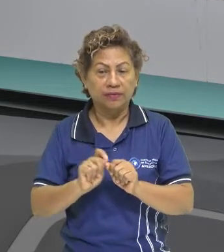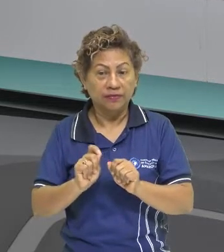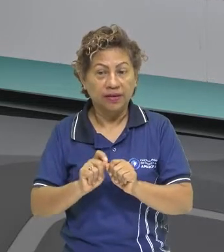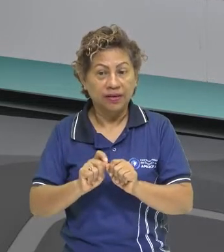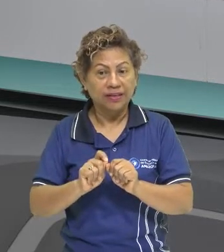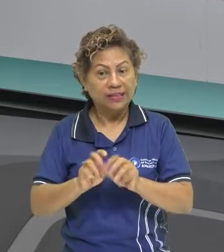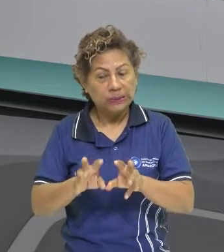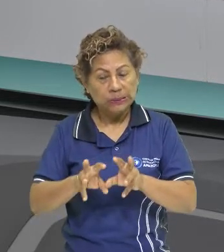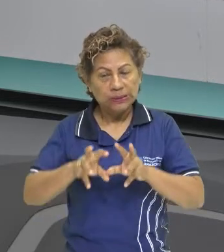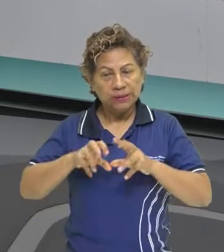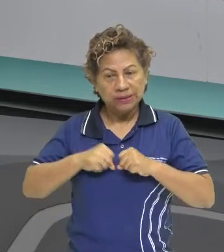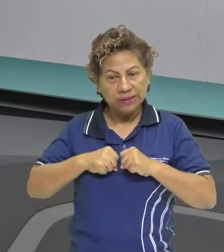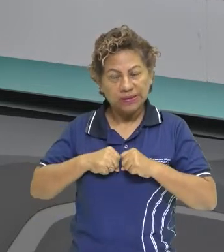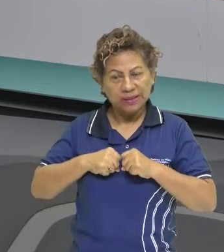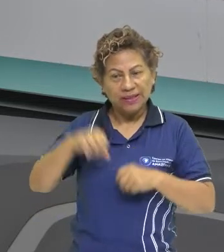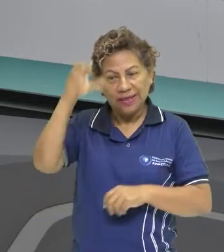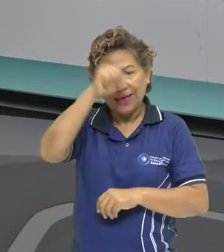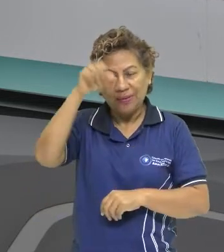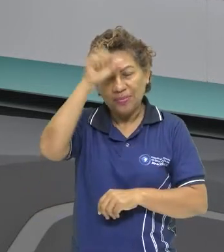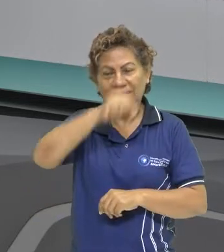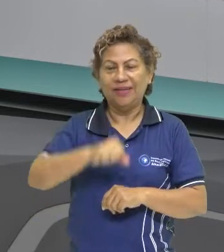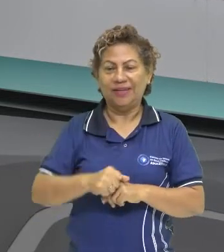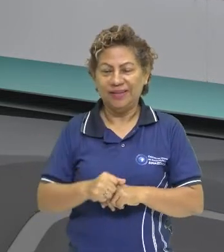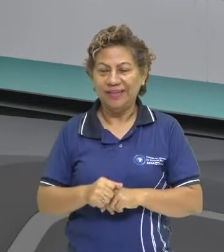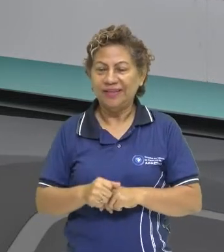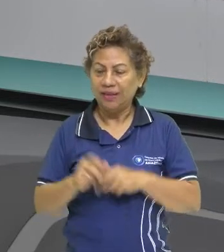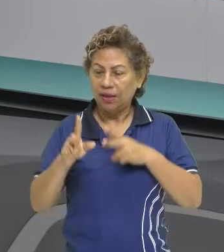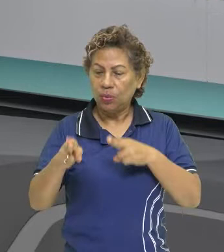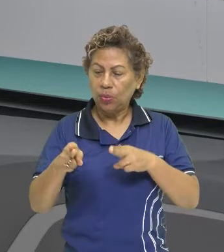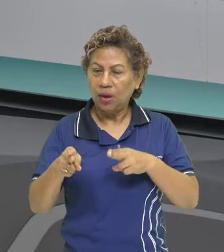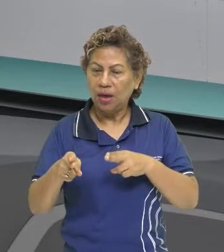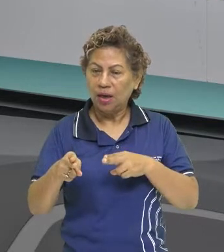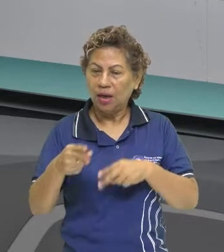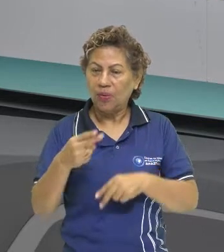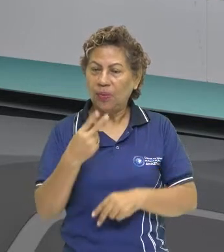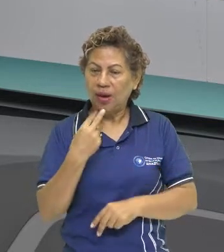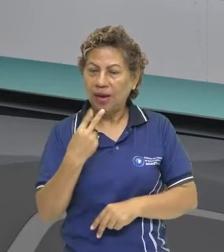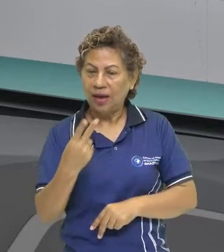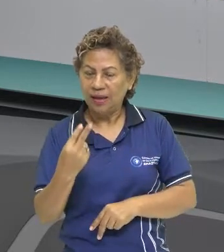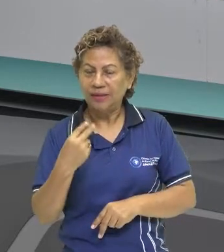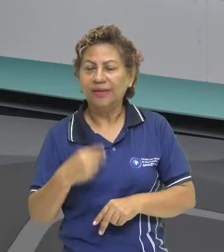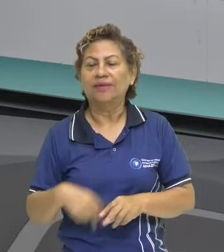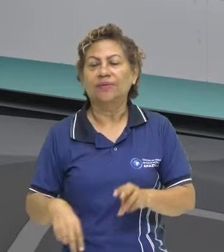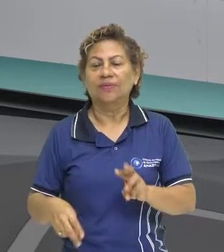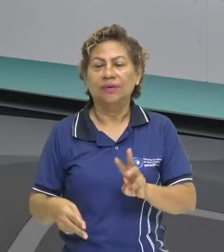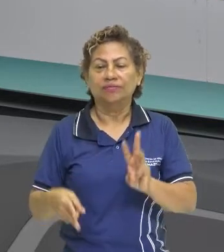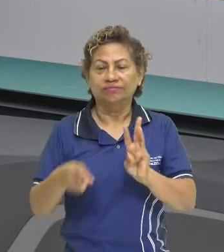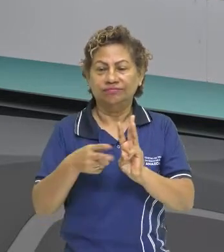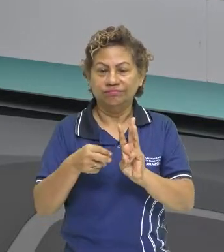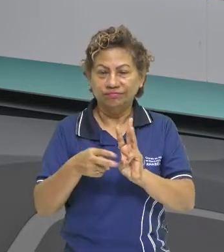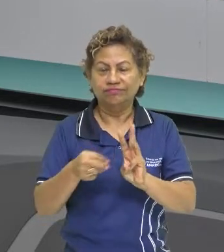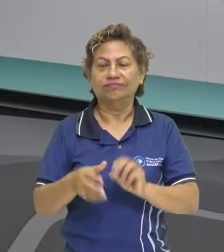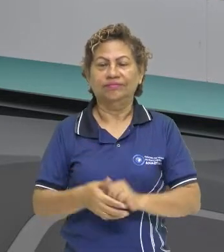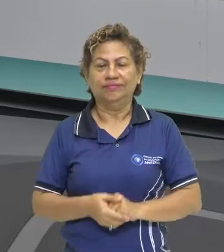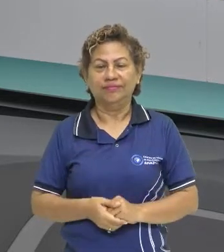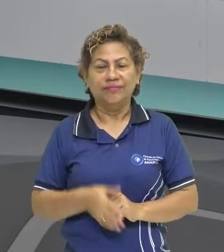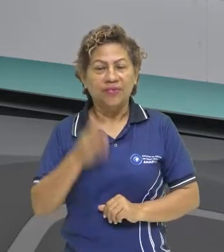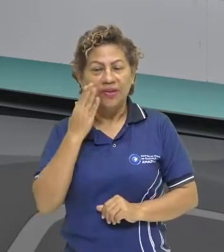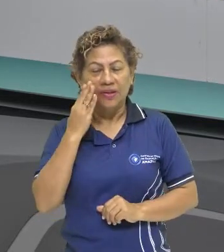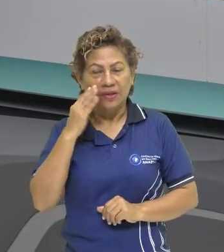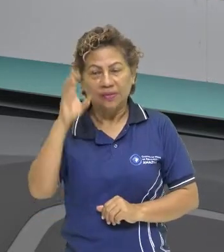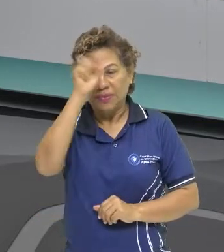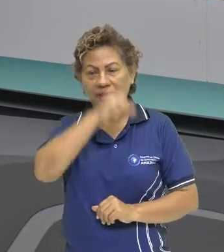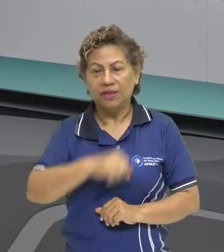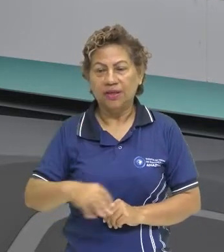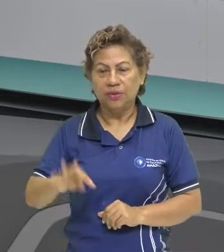produziu a obra-prima, a arte da gramática da língua mais usada na costa do Brasil, né, veja aí a